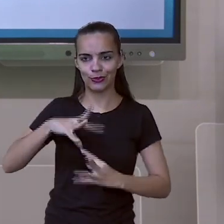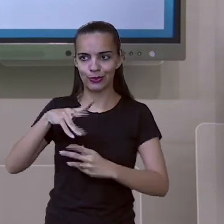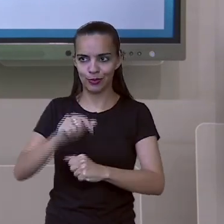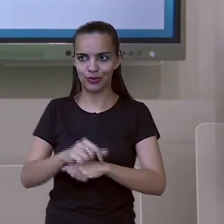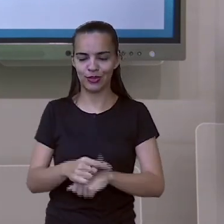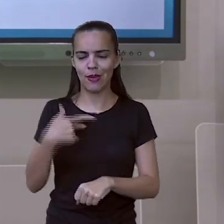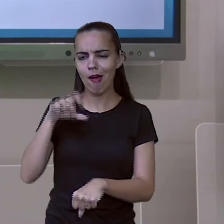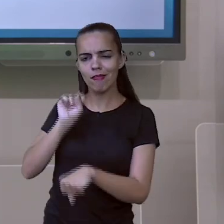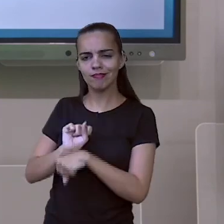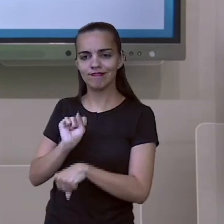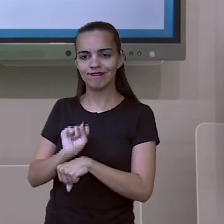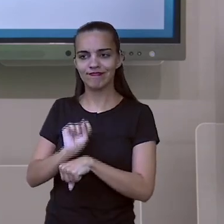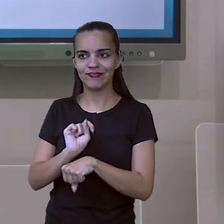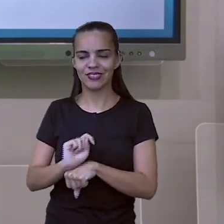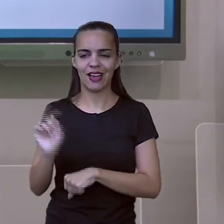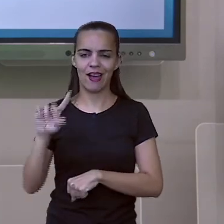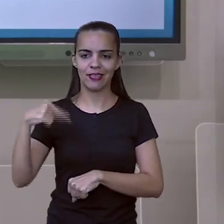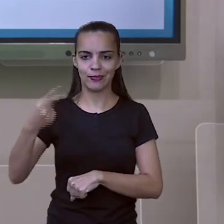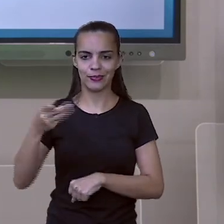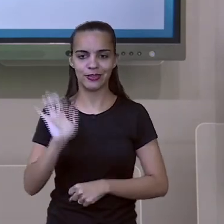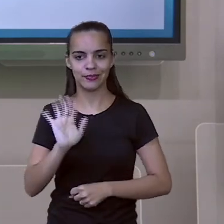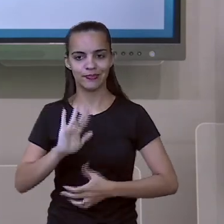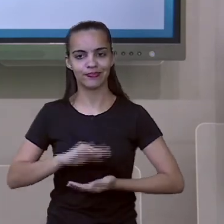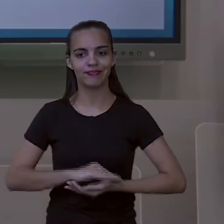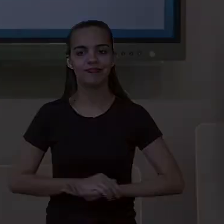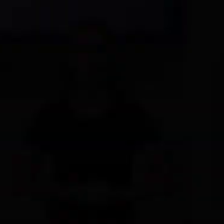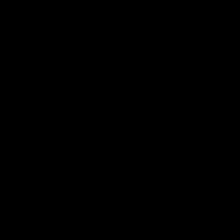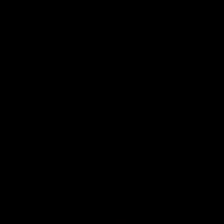Te aguardo, até mais. Tchau, tchau.